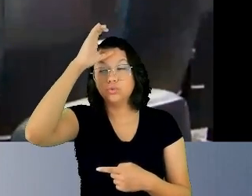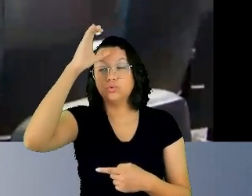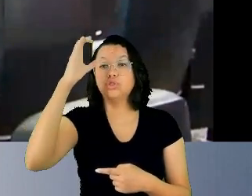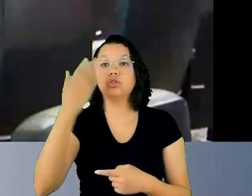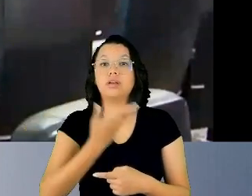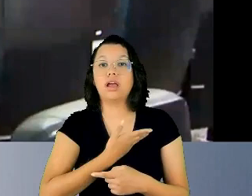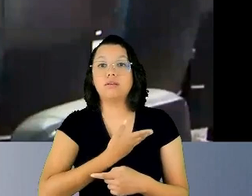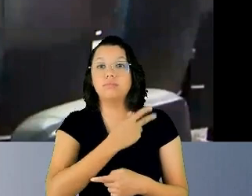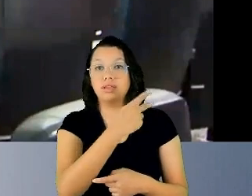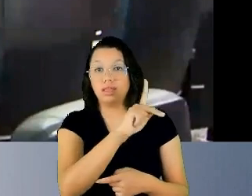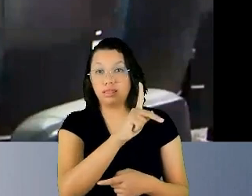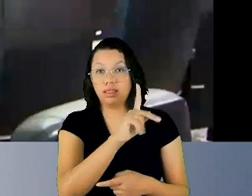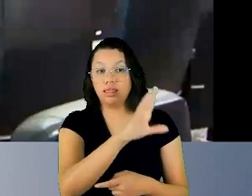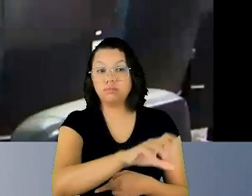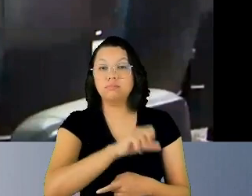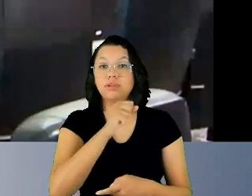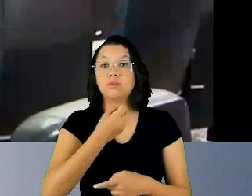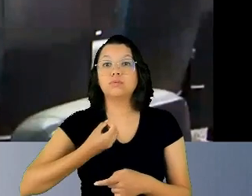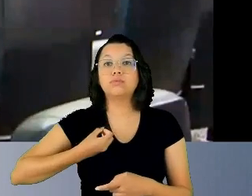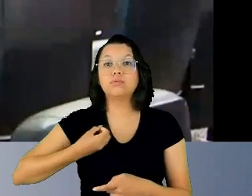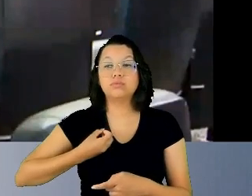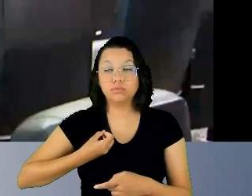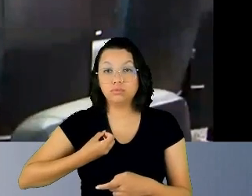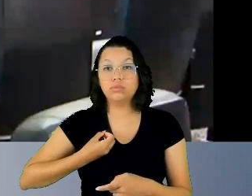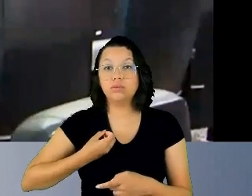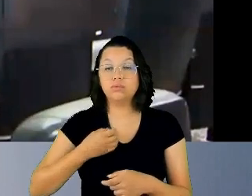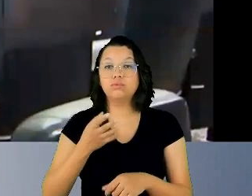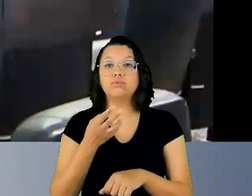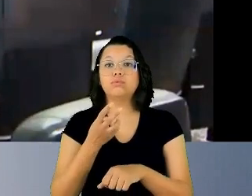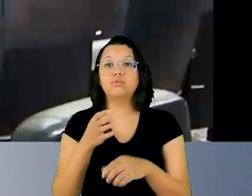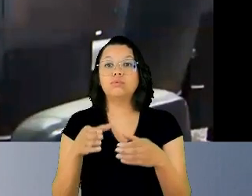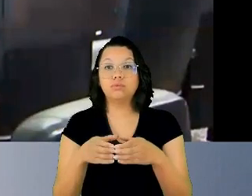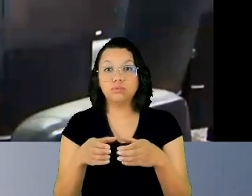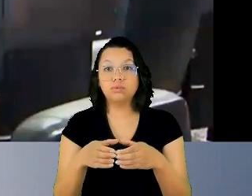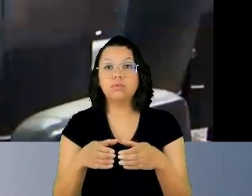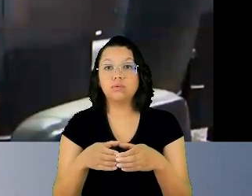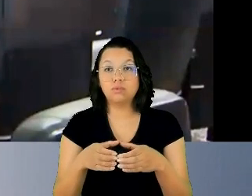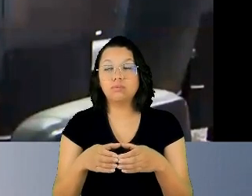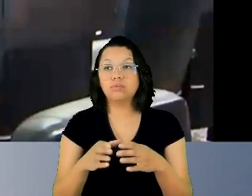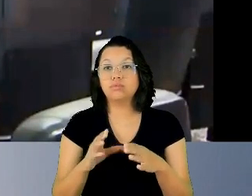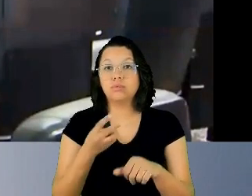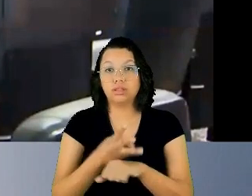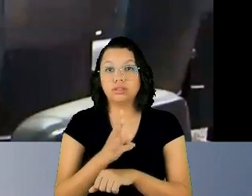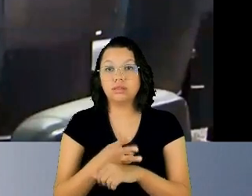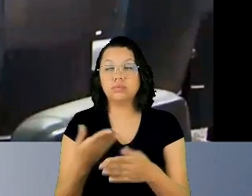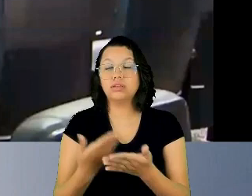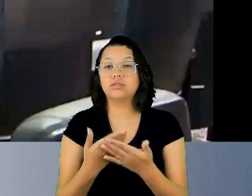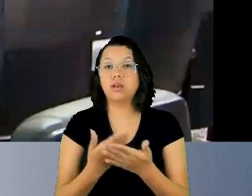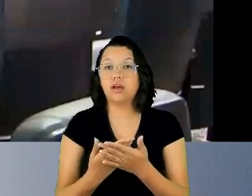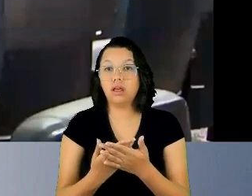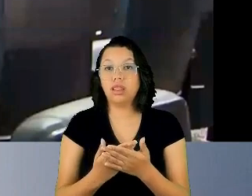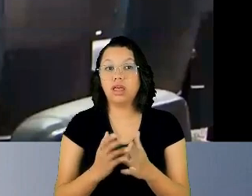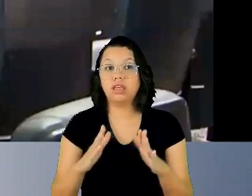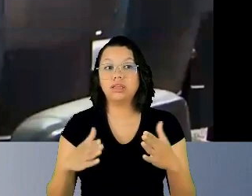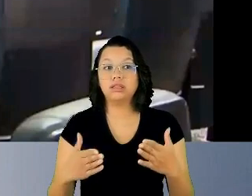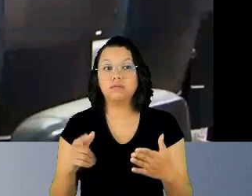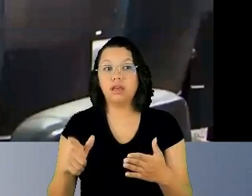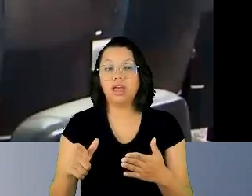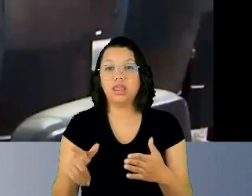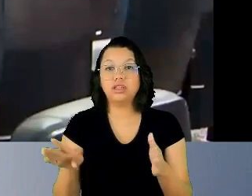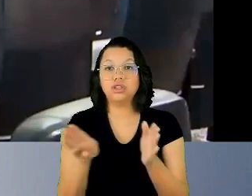grupo da sobrinha, e passou a sediar a minha filha. Então, se eu não tivesse essa liberdade, essa transparência com a minha filha, ela não falava para mim,